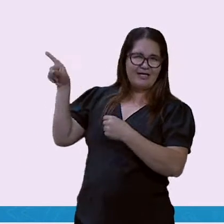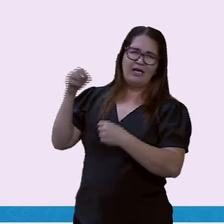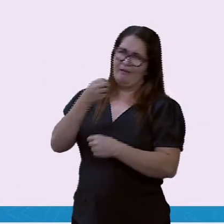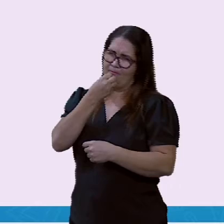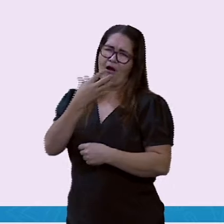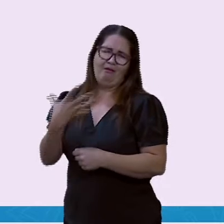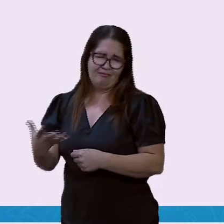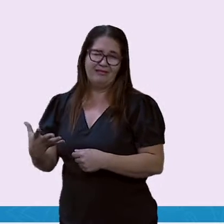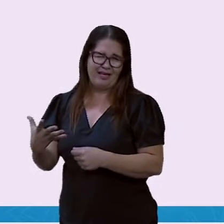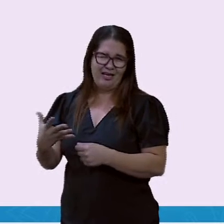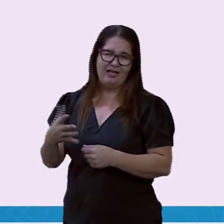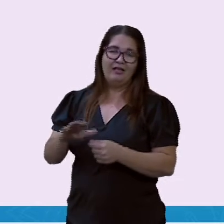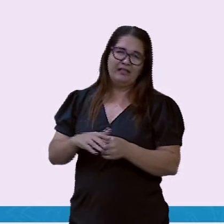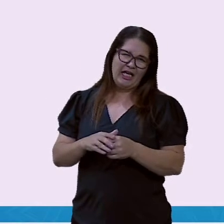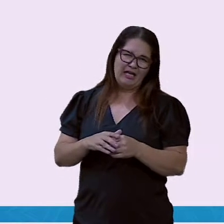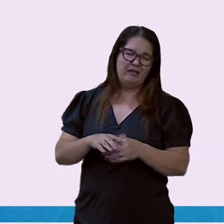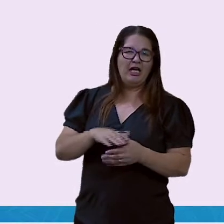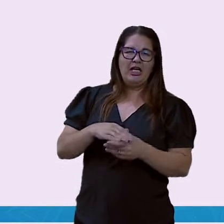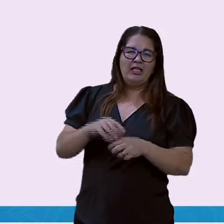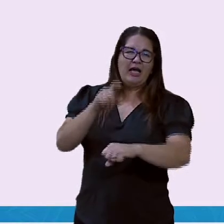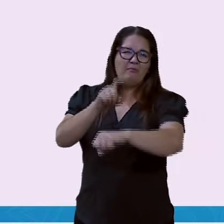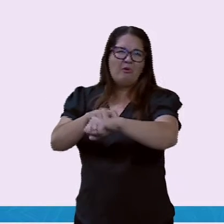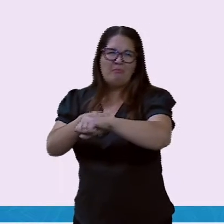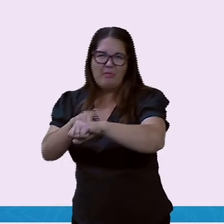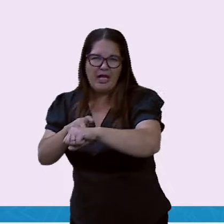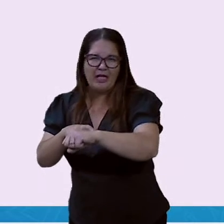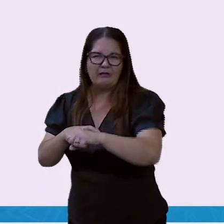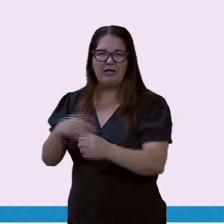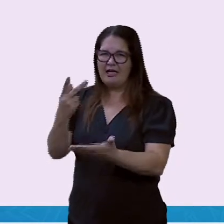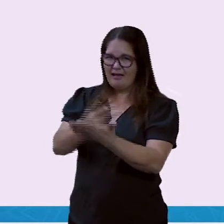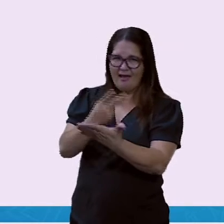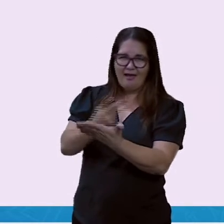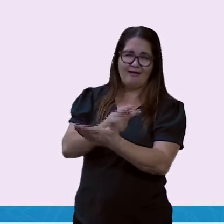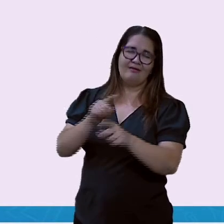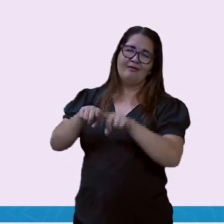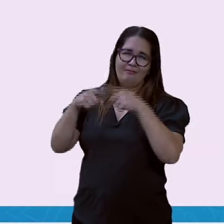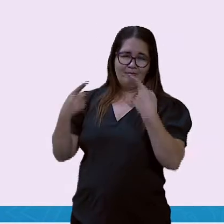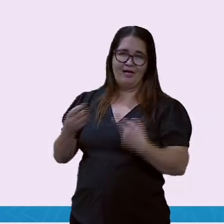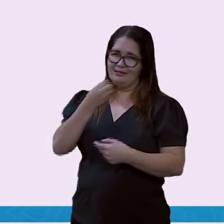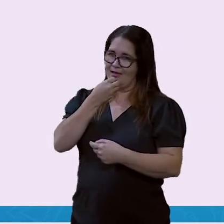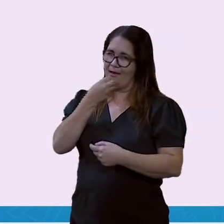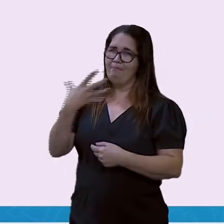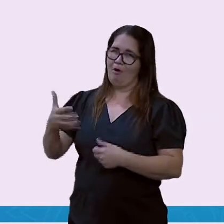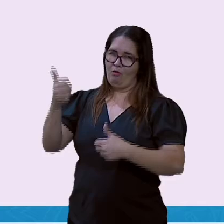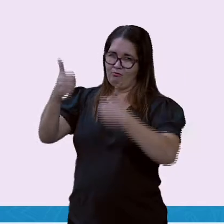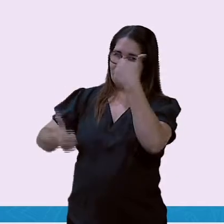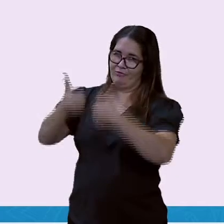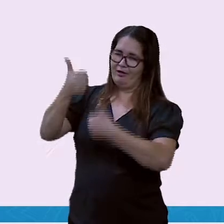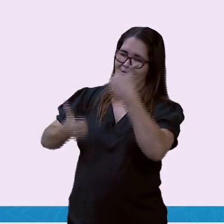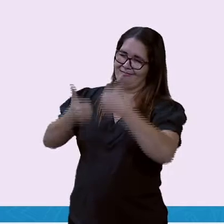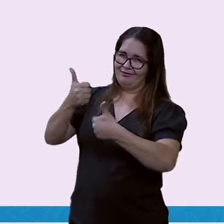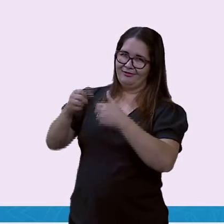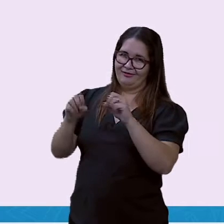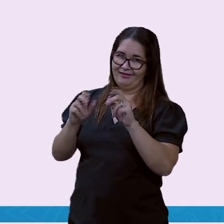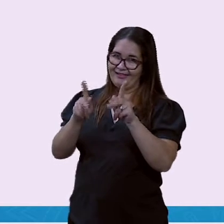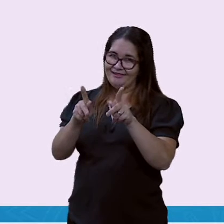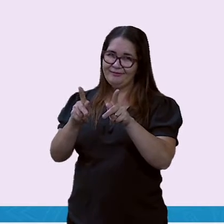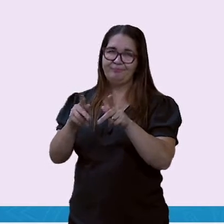mas é mais vitórias e faz muito gol. Então a gente vai dar um desconto para o nosso craque aí.